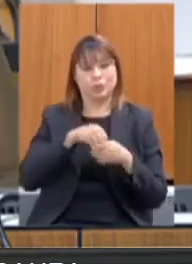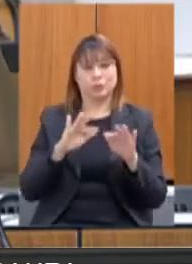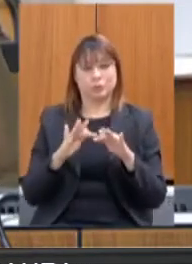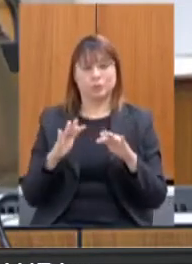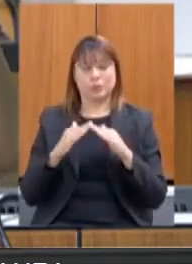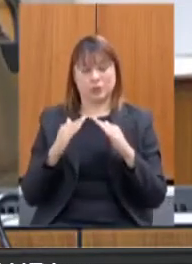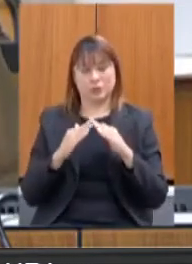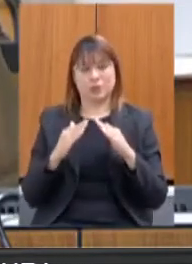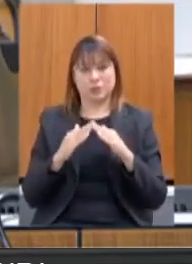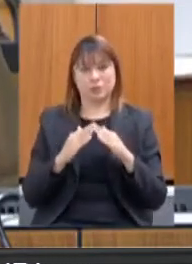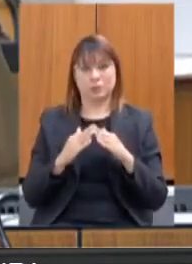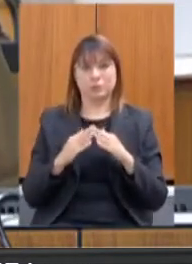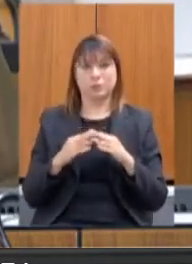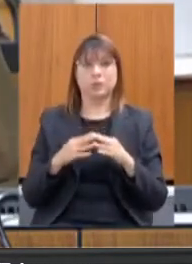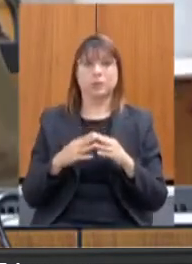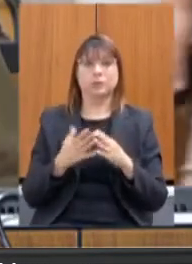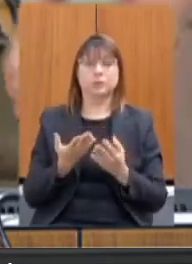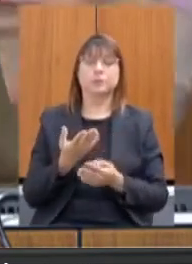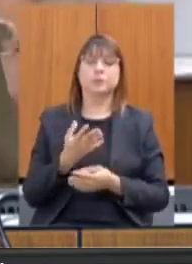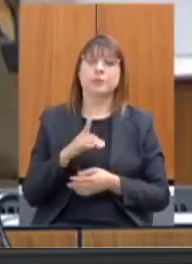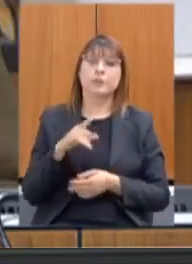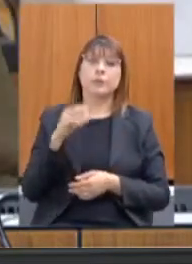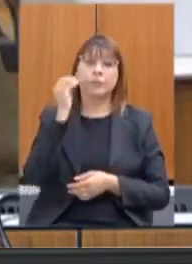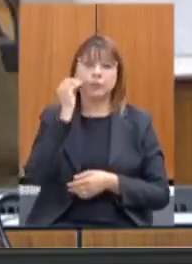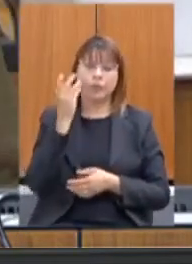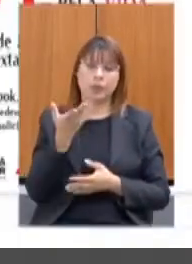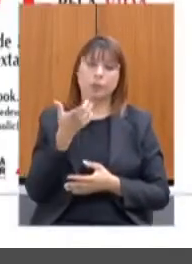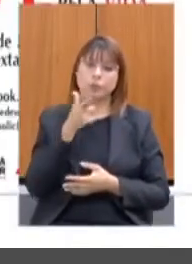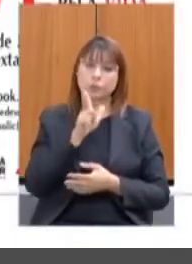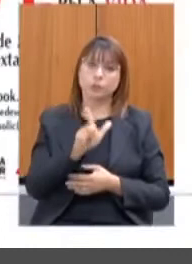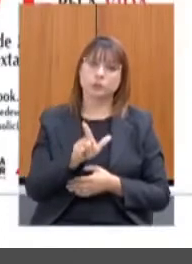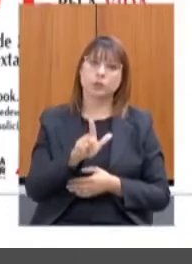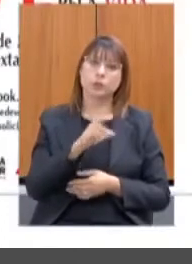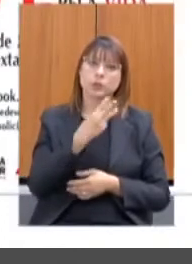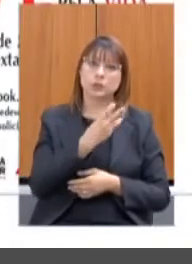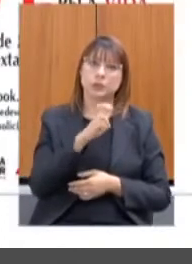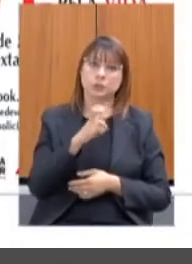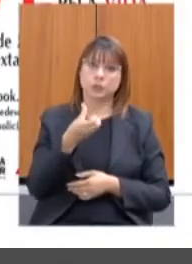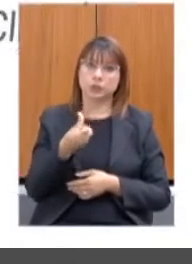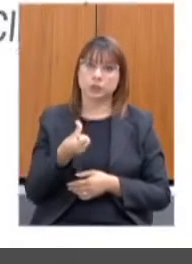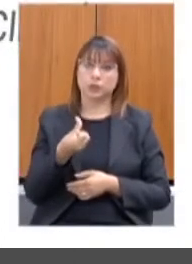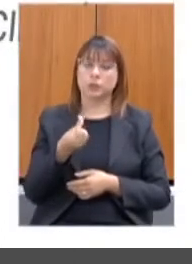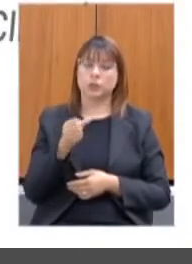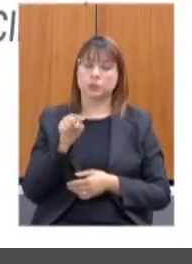350.090 famílias. Por favor.